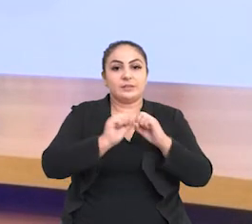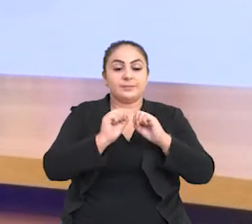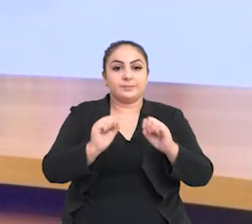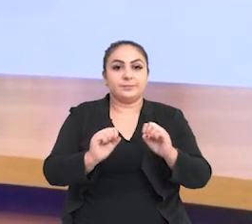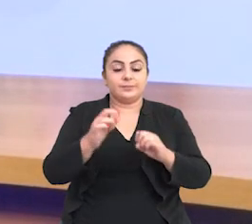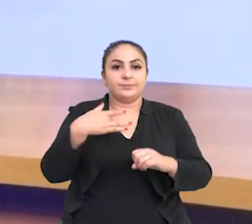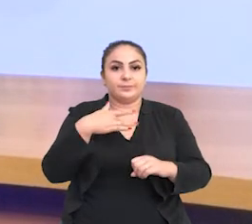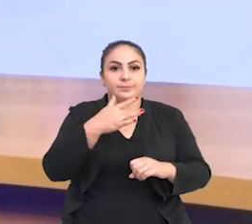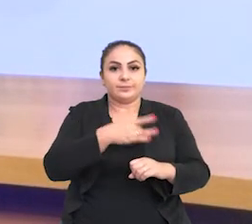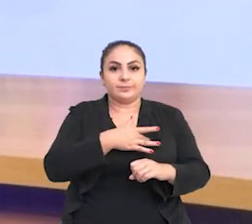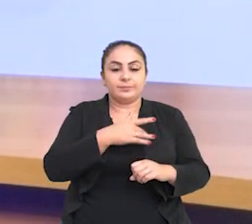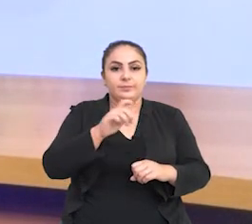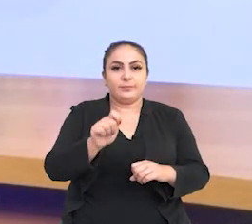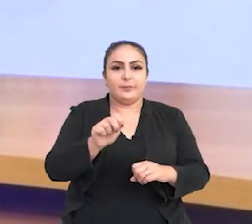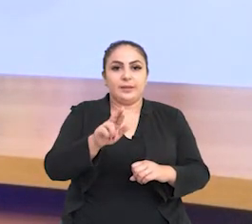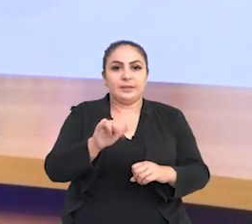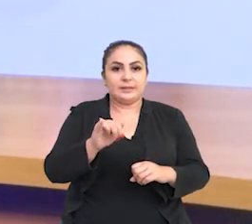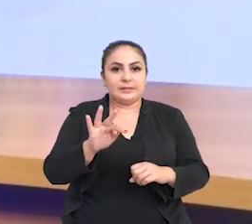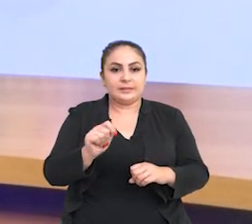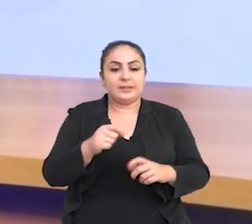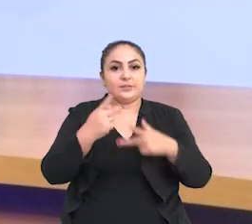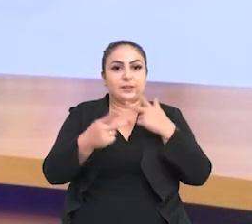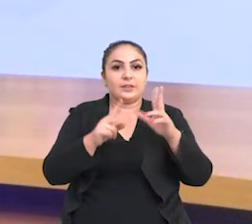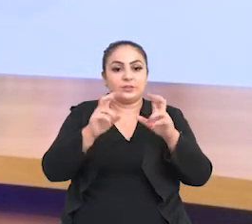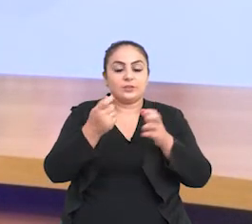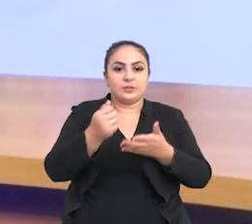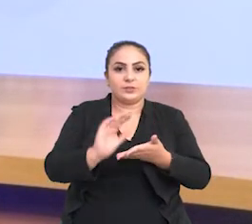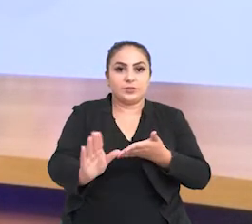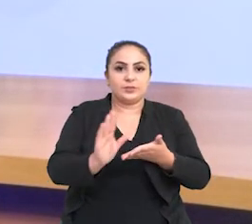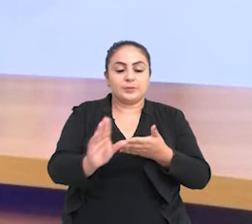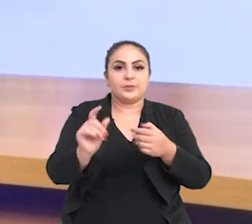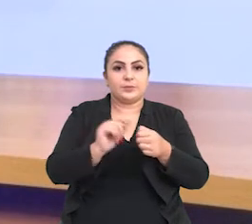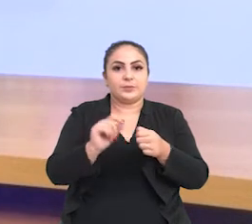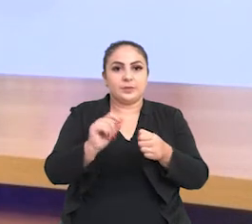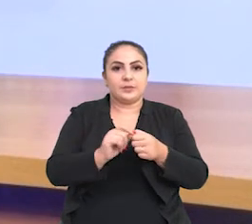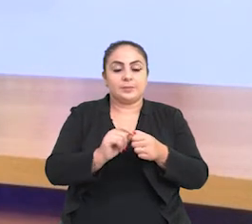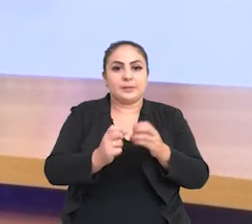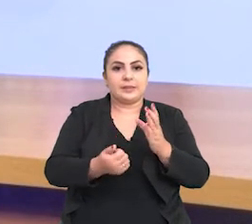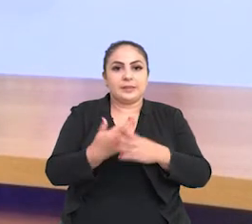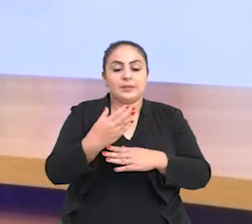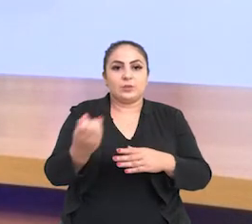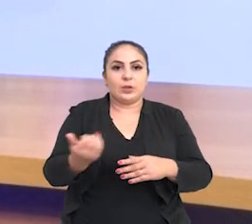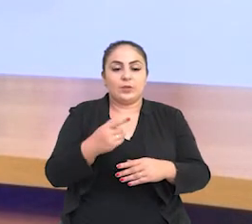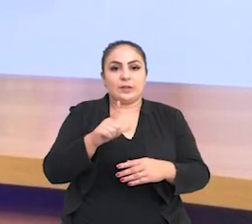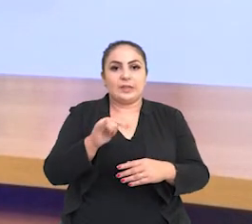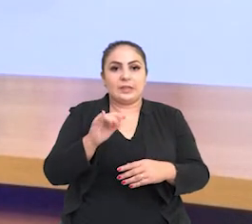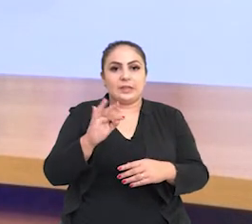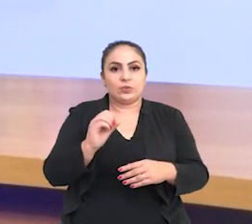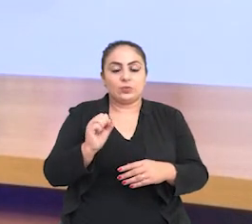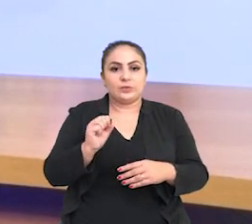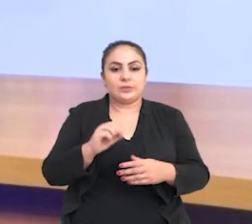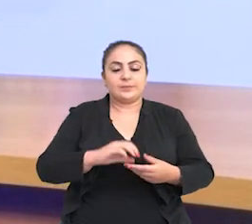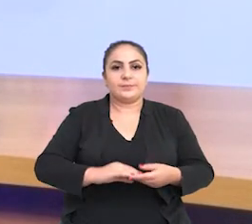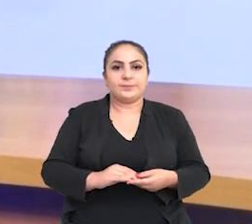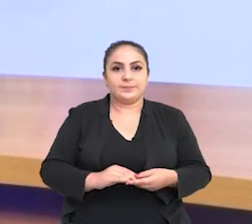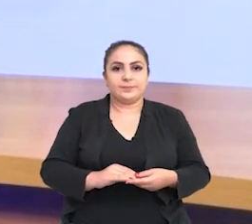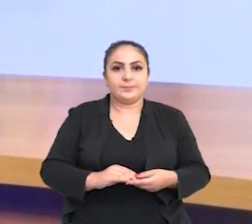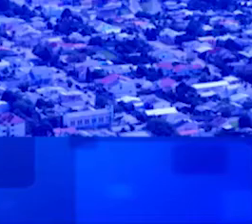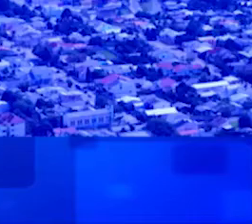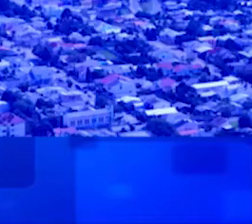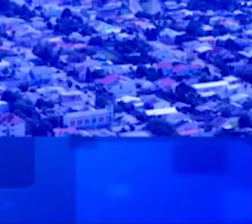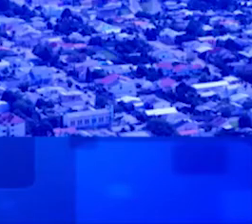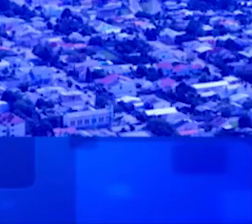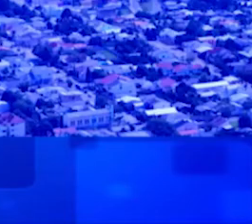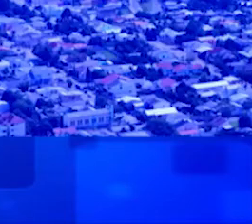tem a fala da Secretária da Saúde, Arita Bergman, sobre investimentos feitos para a criação de novos leitos de UTI.